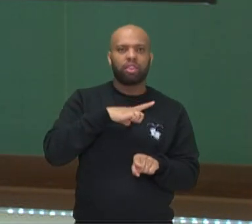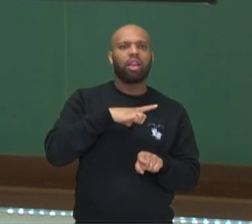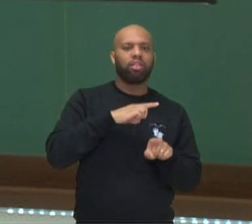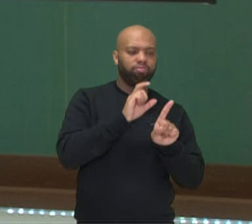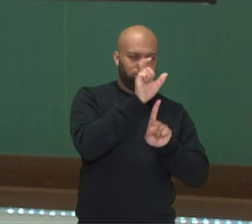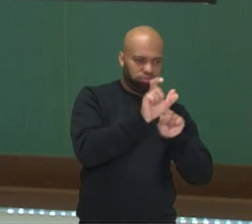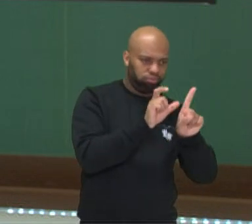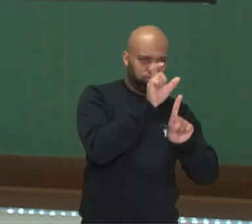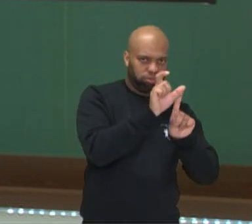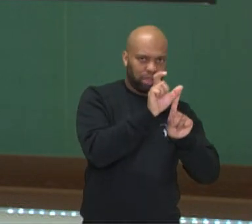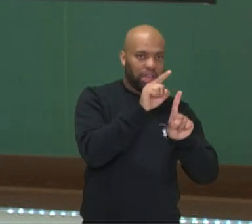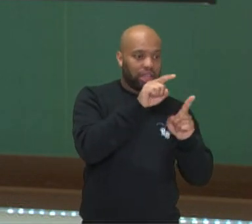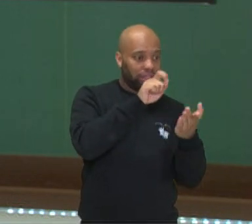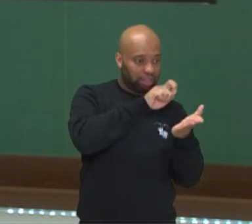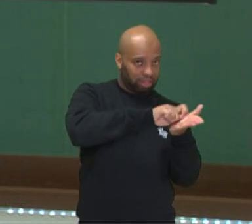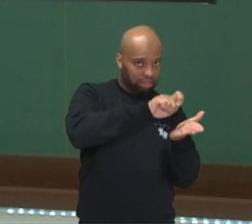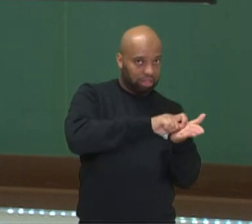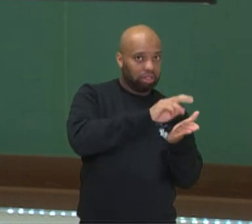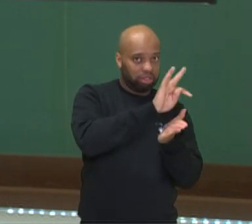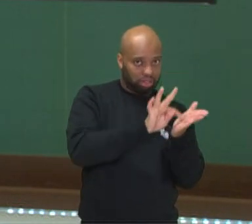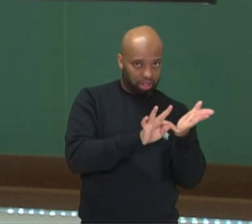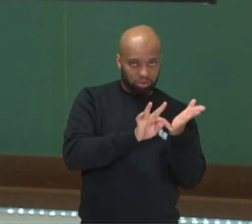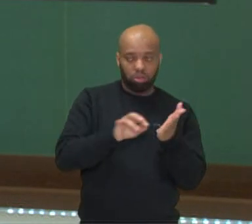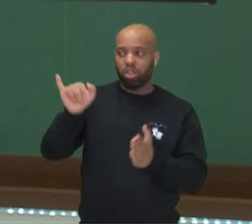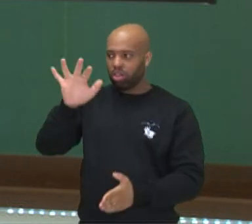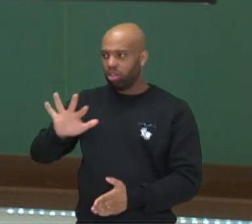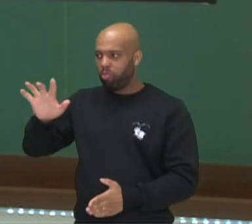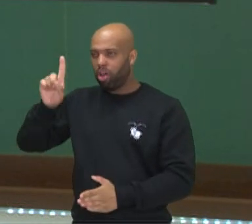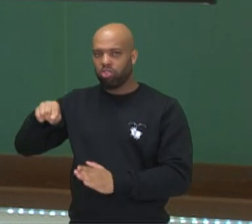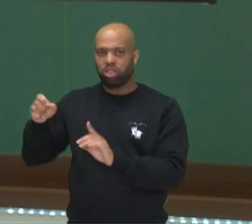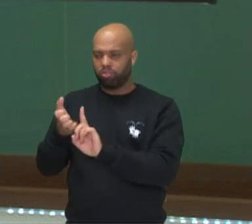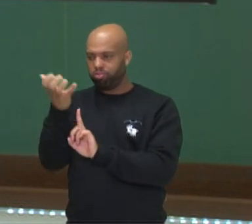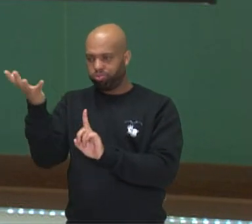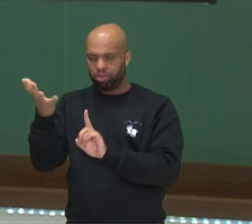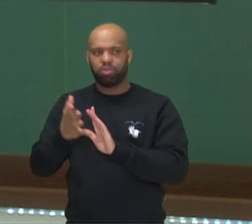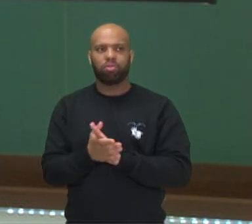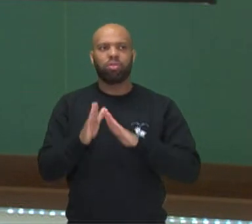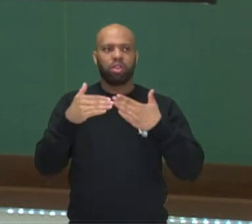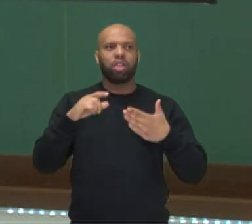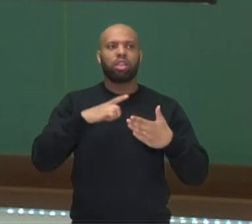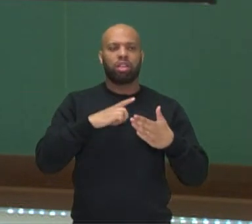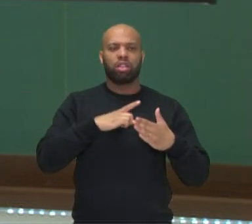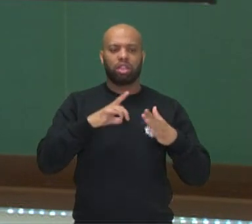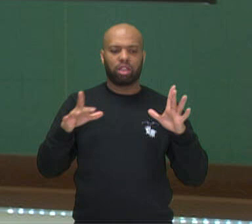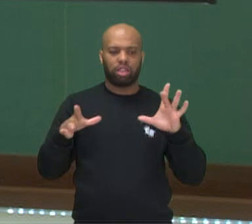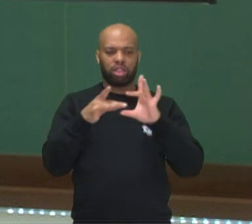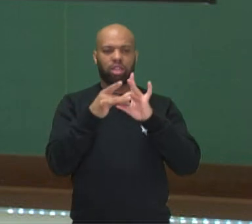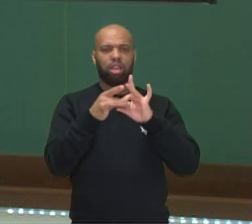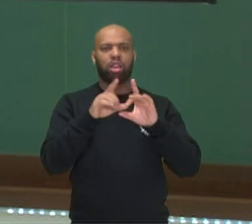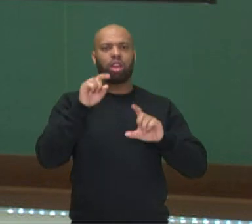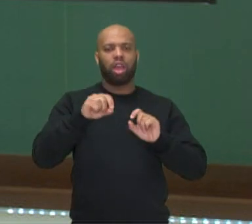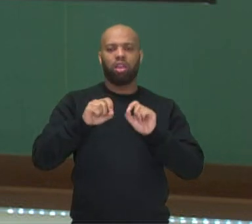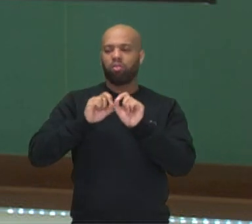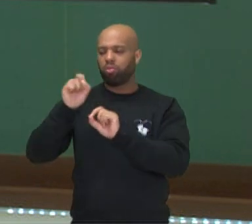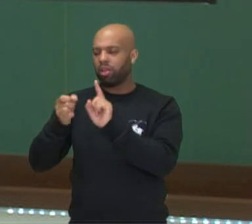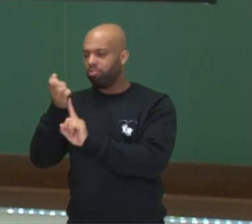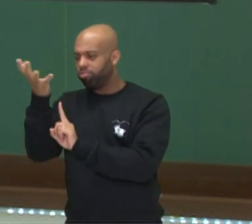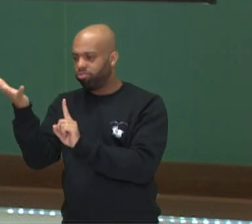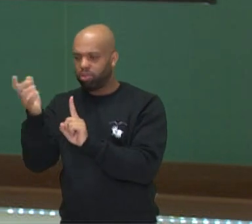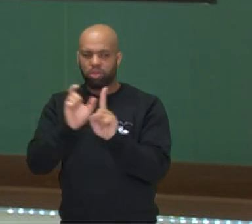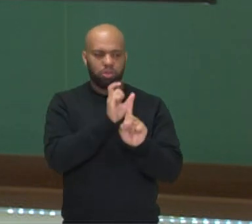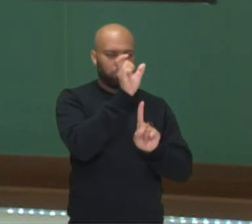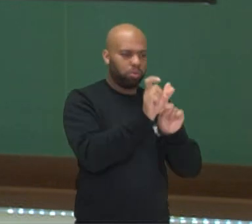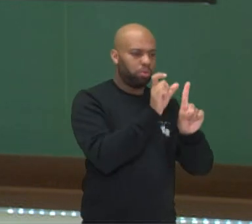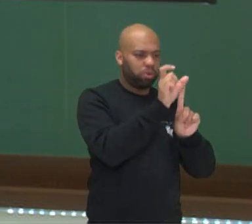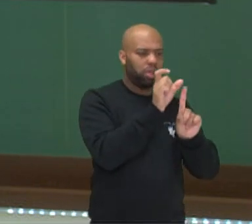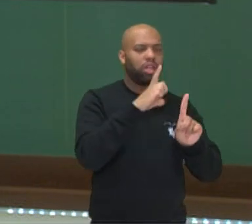ilustrações que vão constituir os elementos da linguagem não verbal. Então, aliando aí linguagem verbal e não verbal, temos